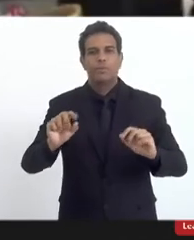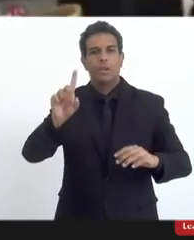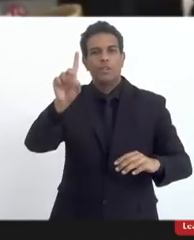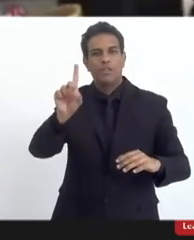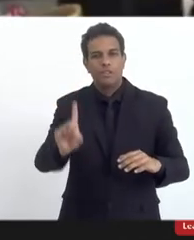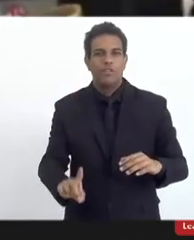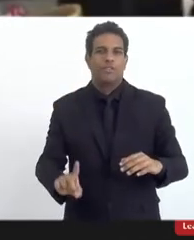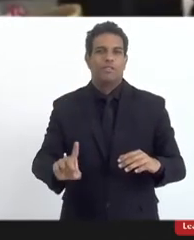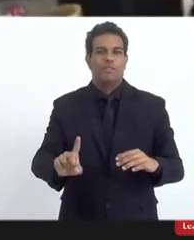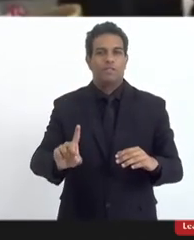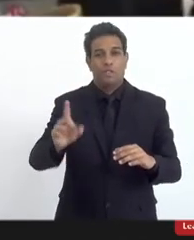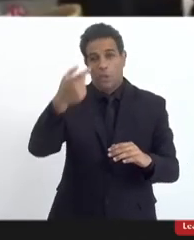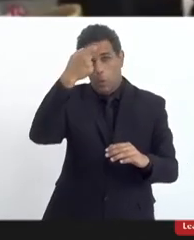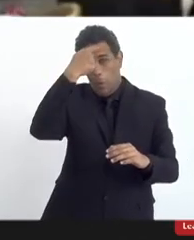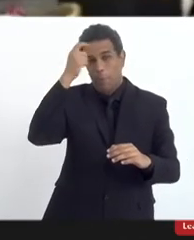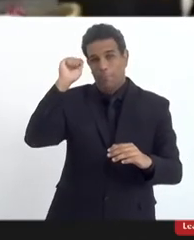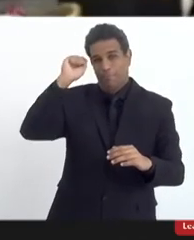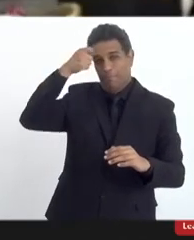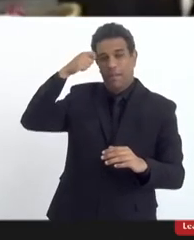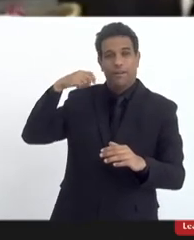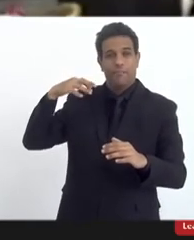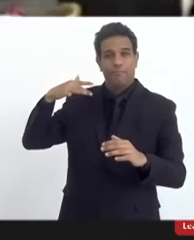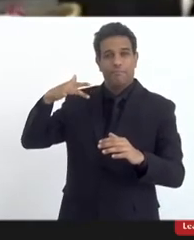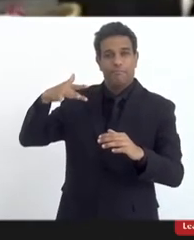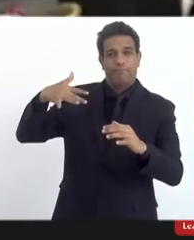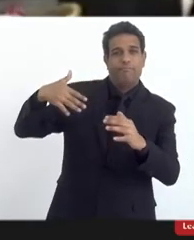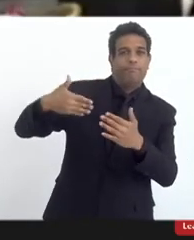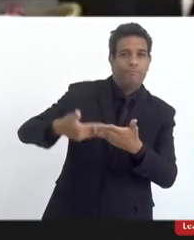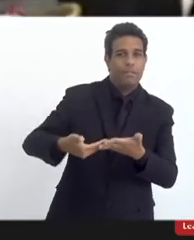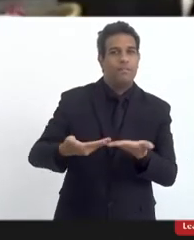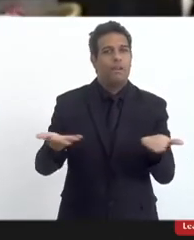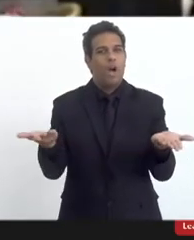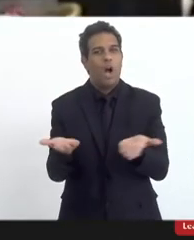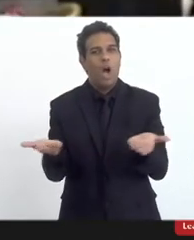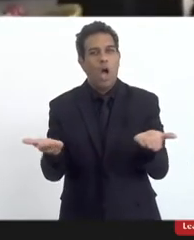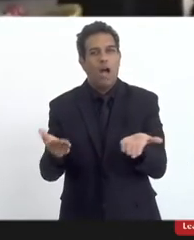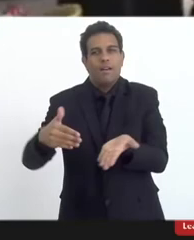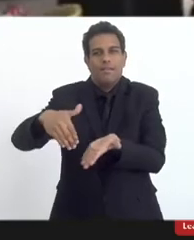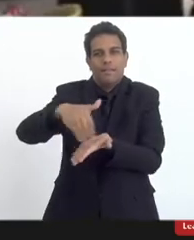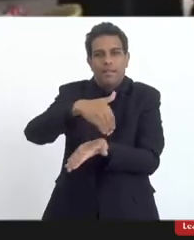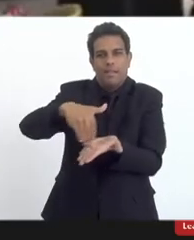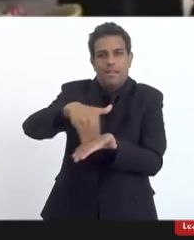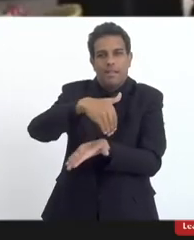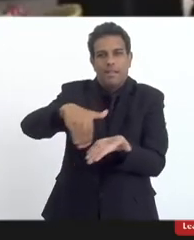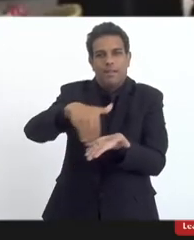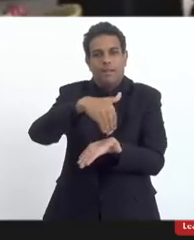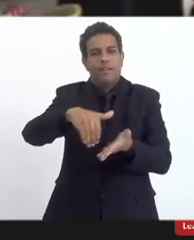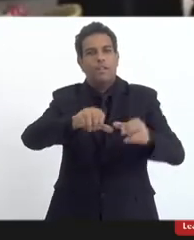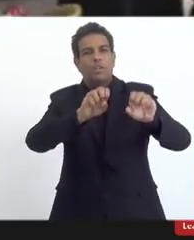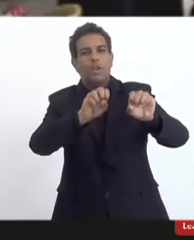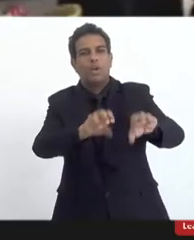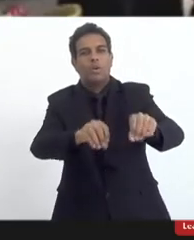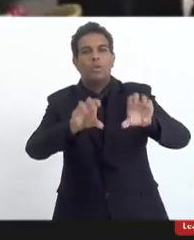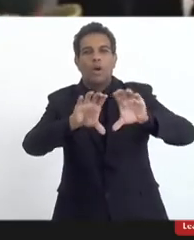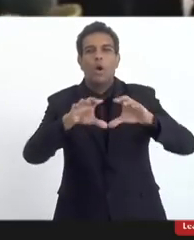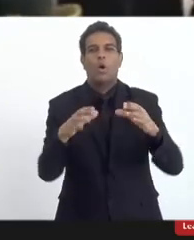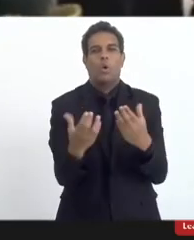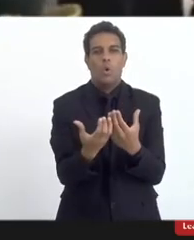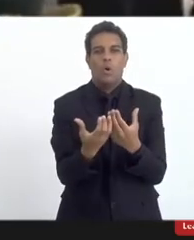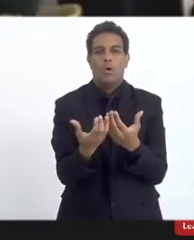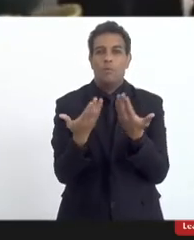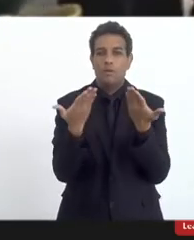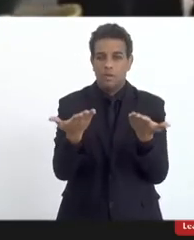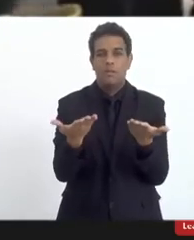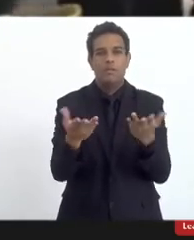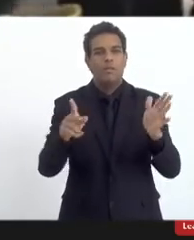consciência negra, o mês da consciência negra, inclusive temos aqui na Secretaria de Educação também um comitê, deputada,